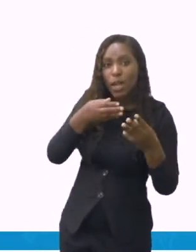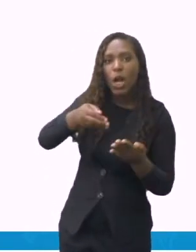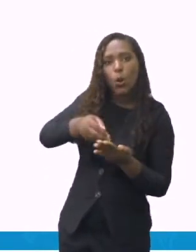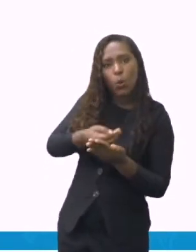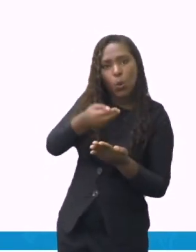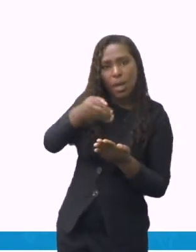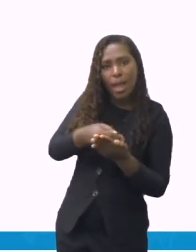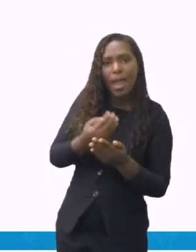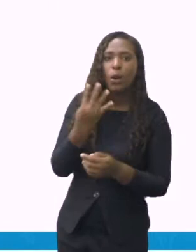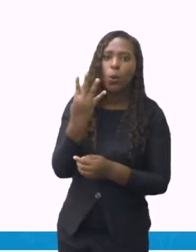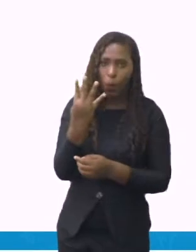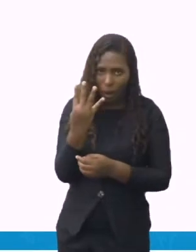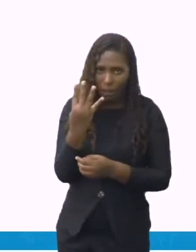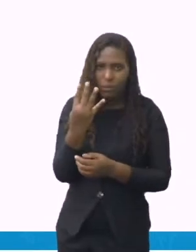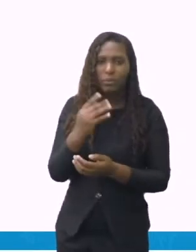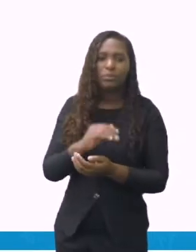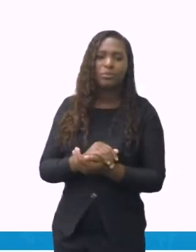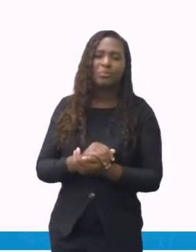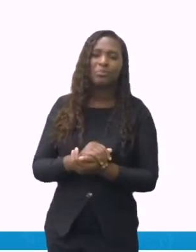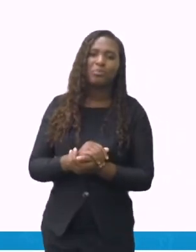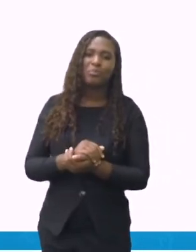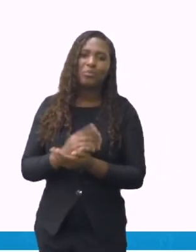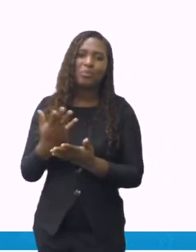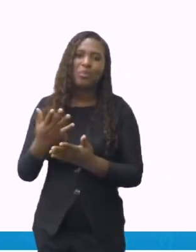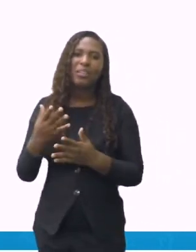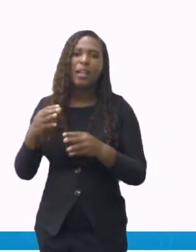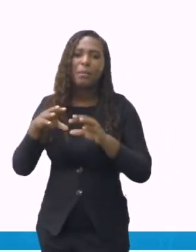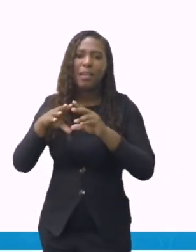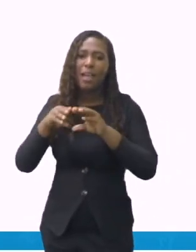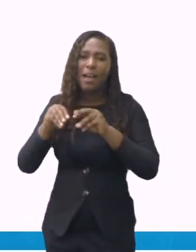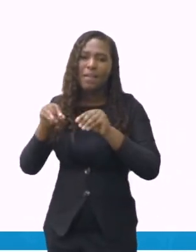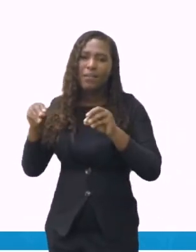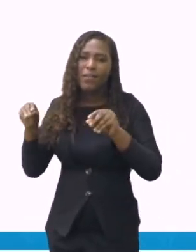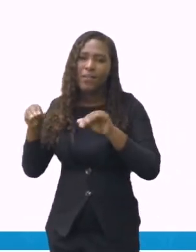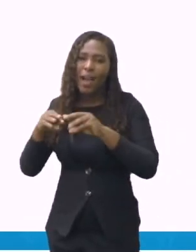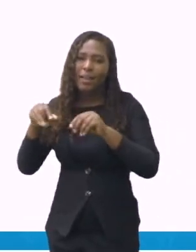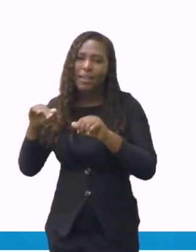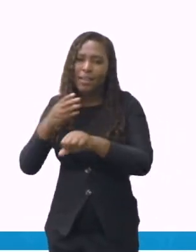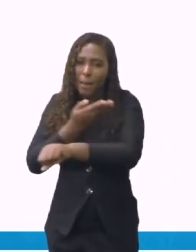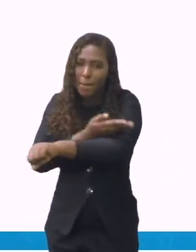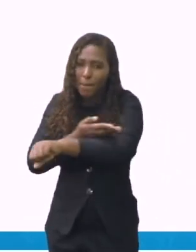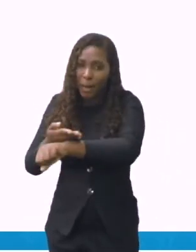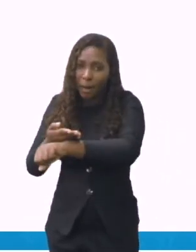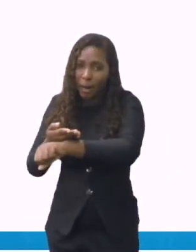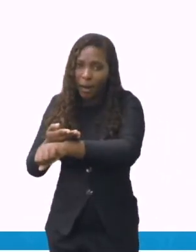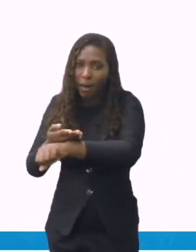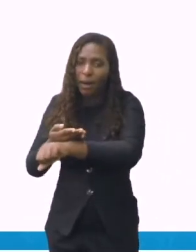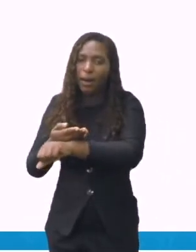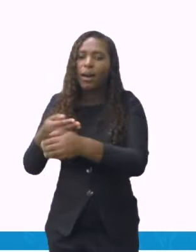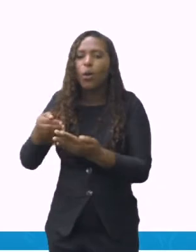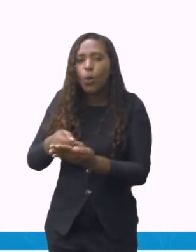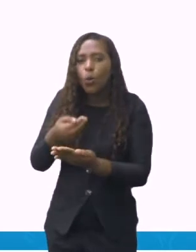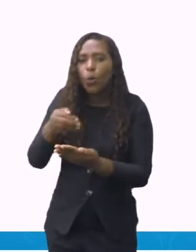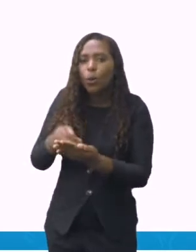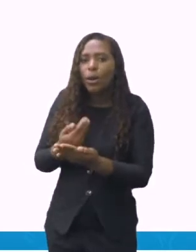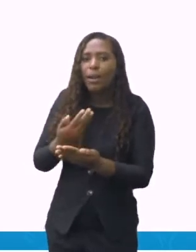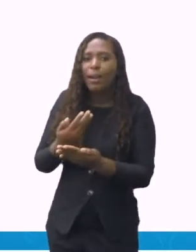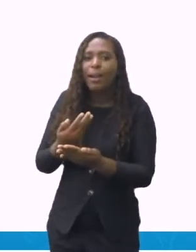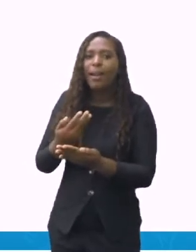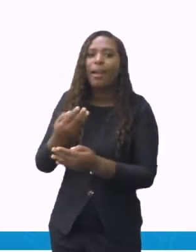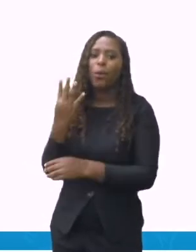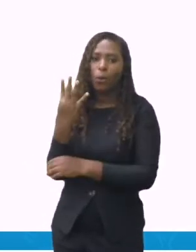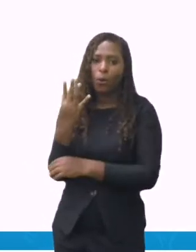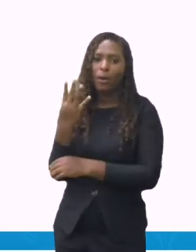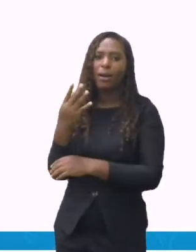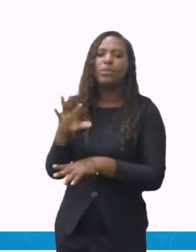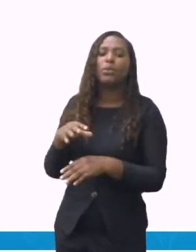colheres de farinha. Três colheres de óleo. Quatro colheres